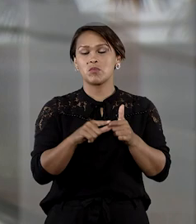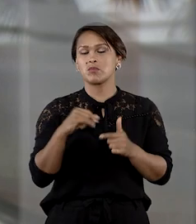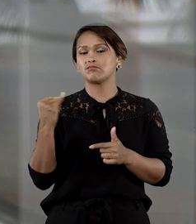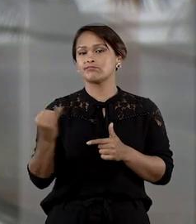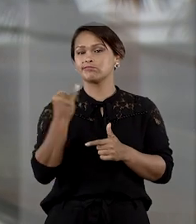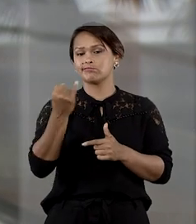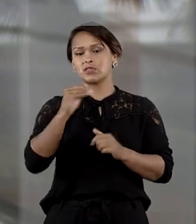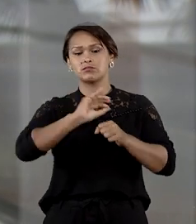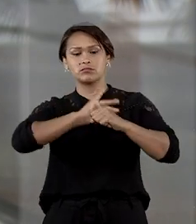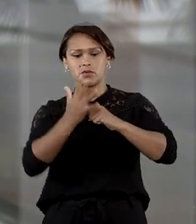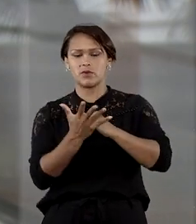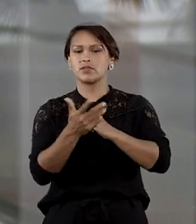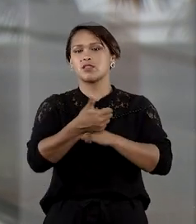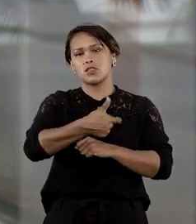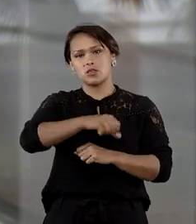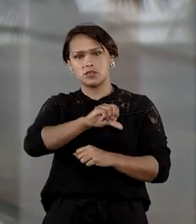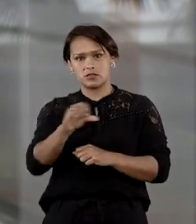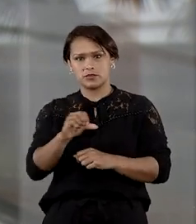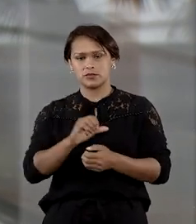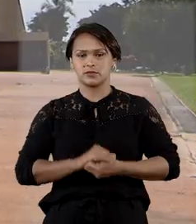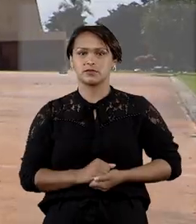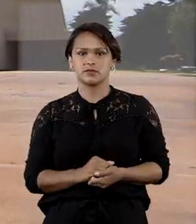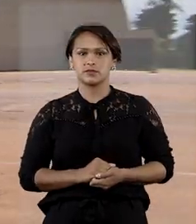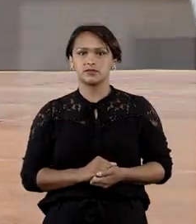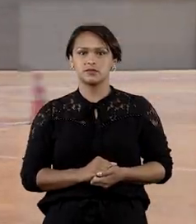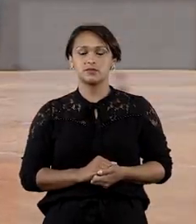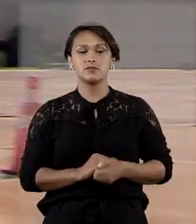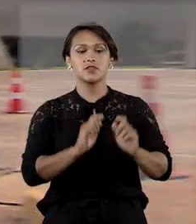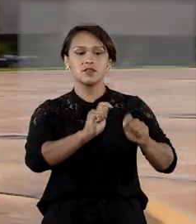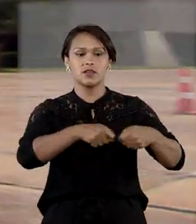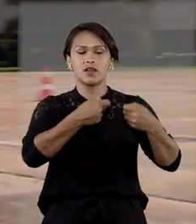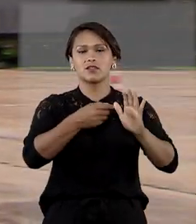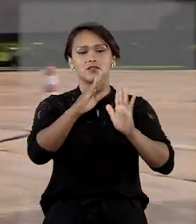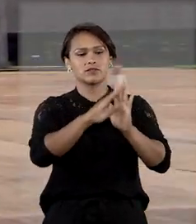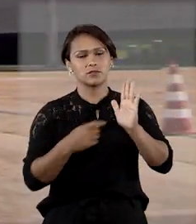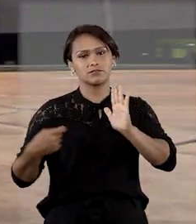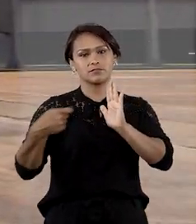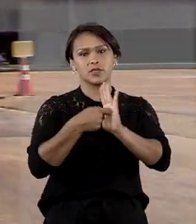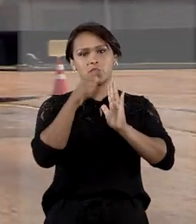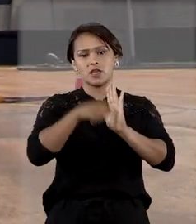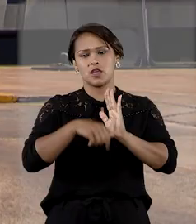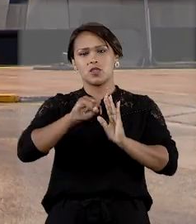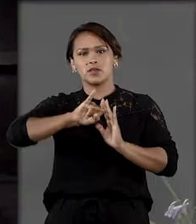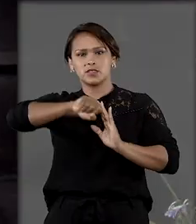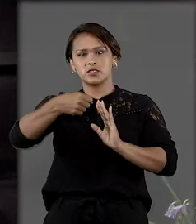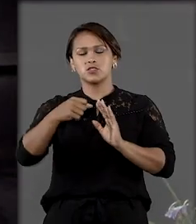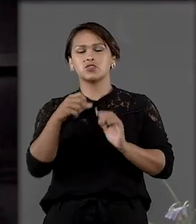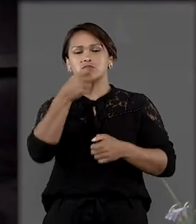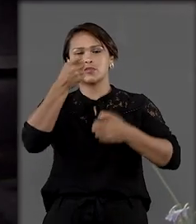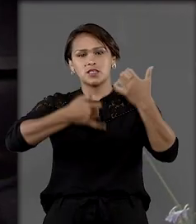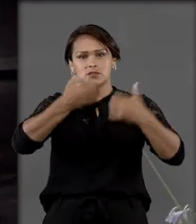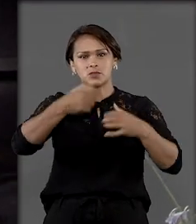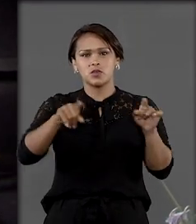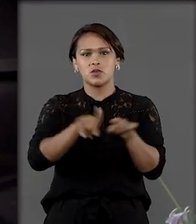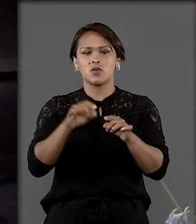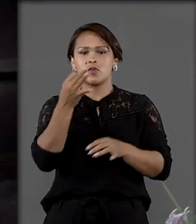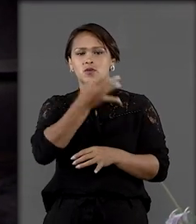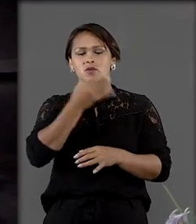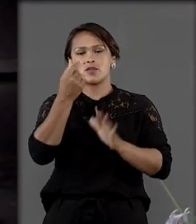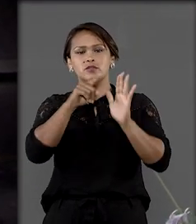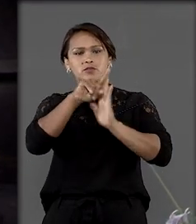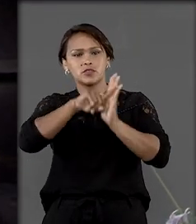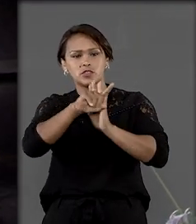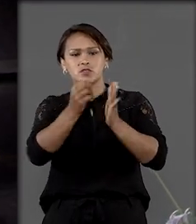agravados pela pandemia da Covid-19. A defesa impetrou o habeas corpus no STJ e sustentou que se trata de